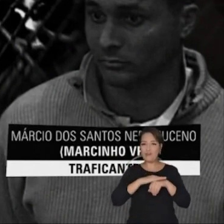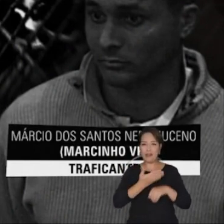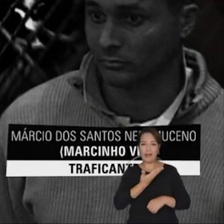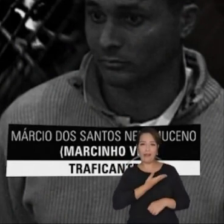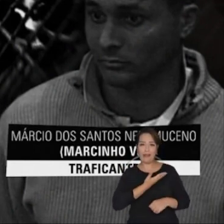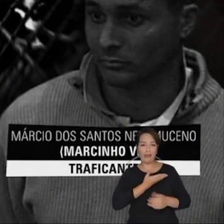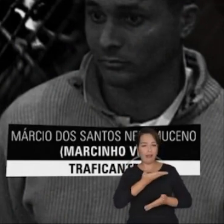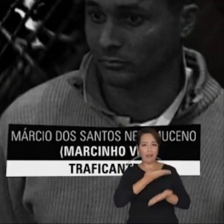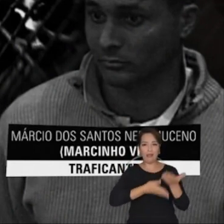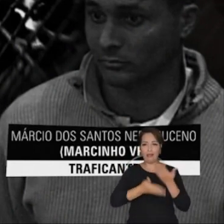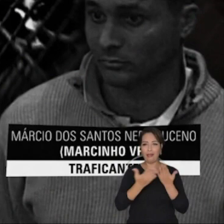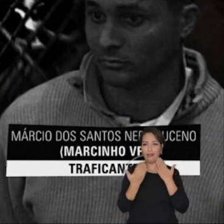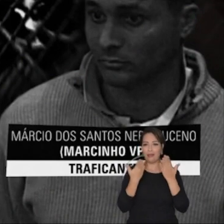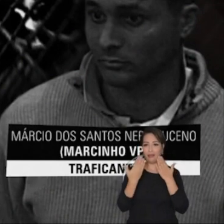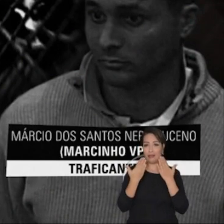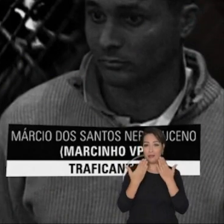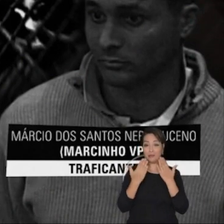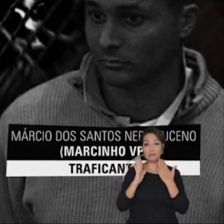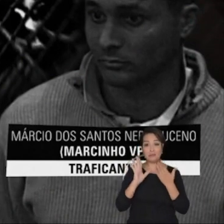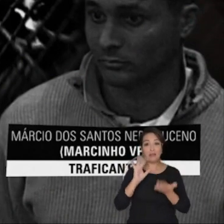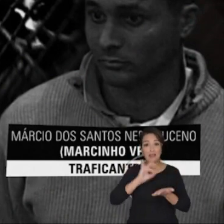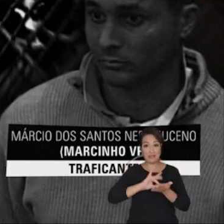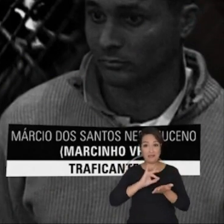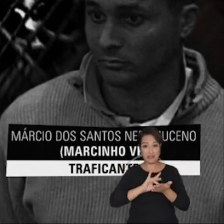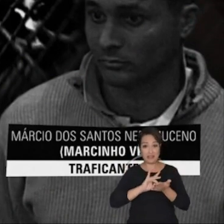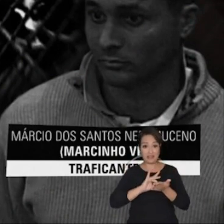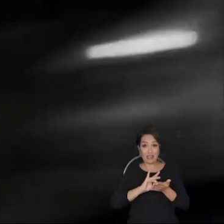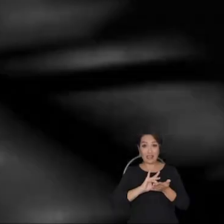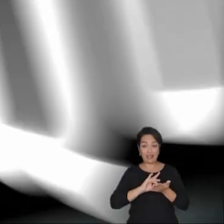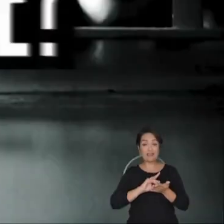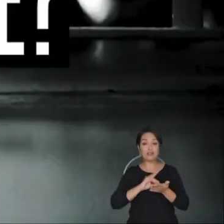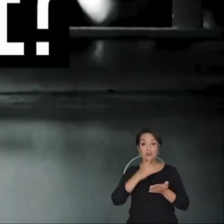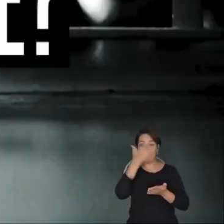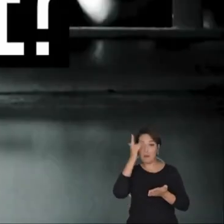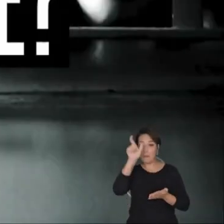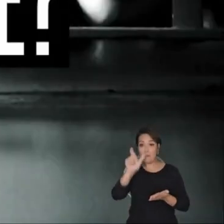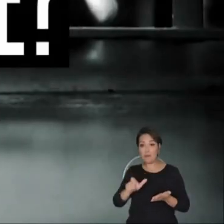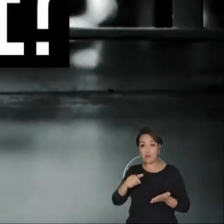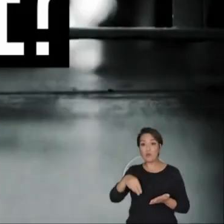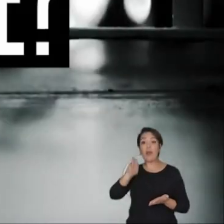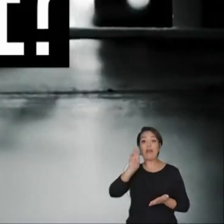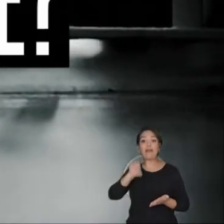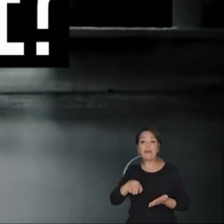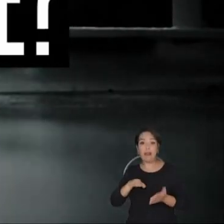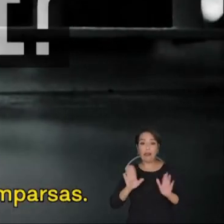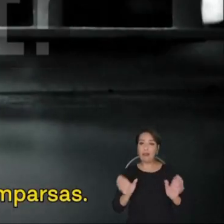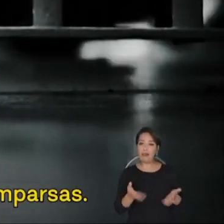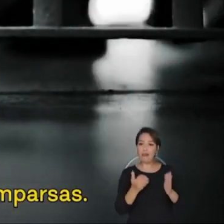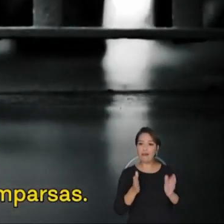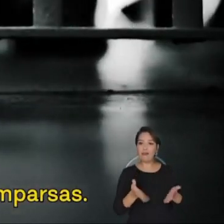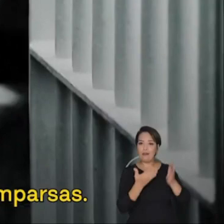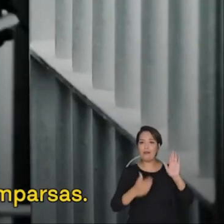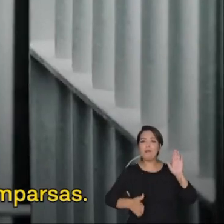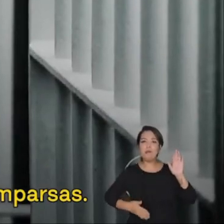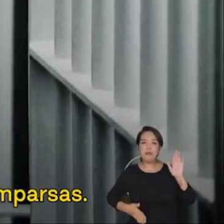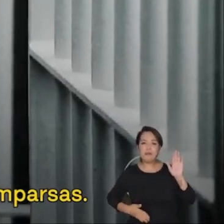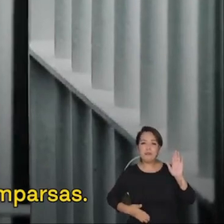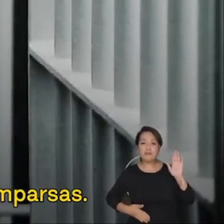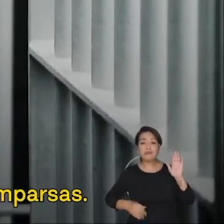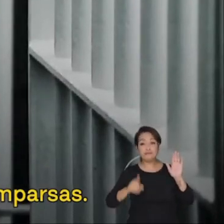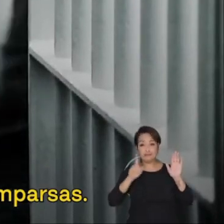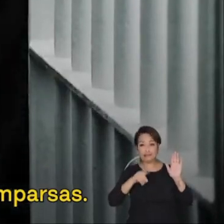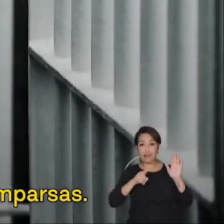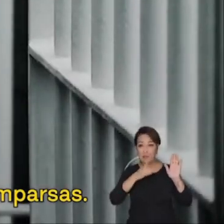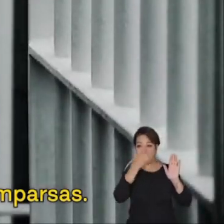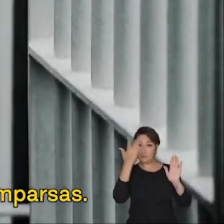Talvez você seja o mais importante que você deve ativar. Como é que é? Parece até uma conversa